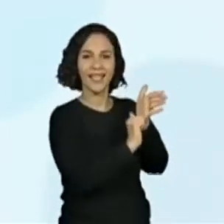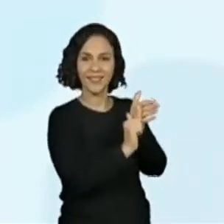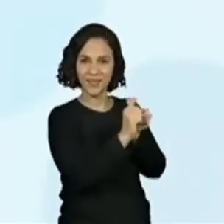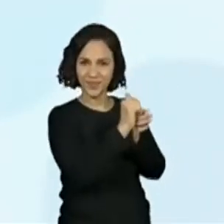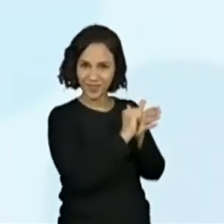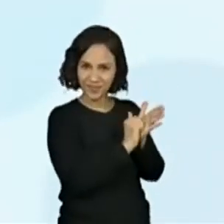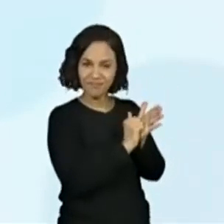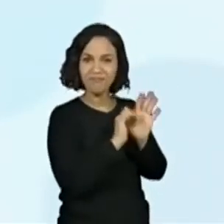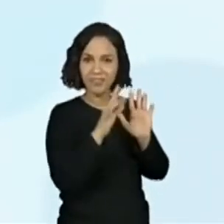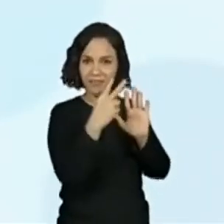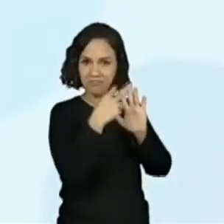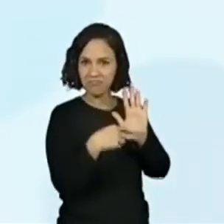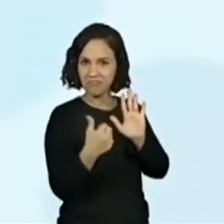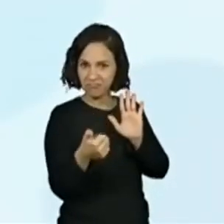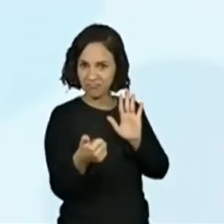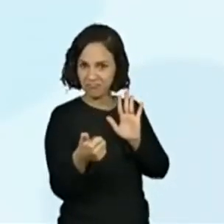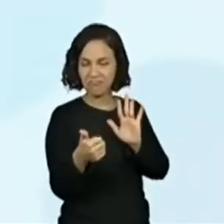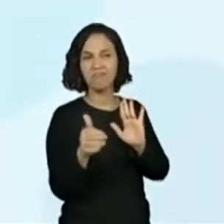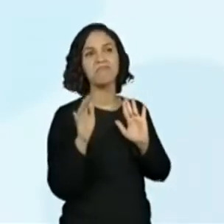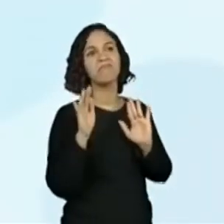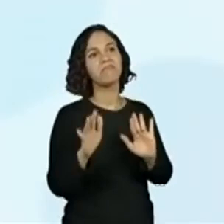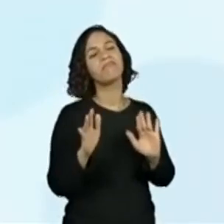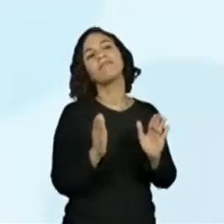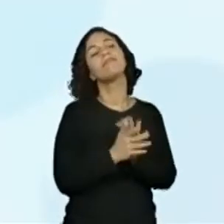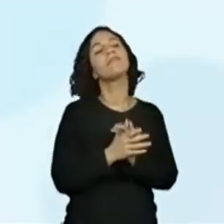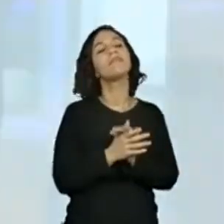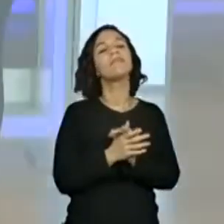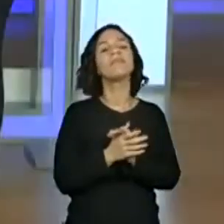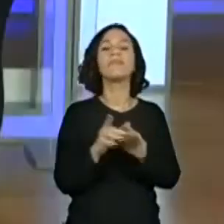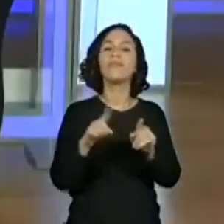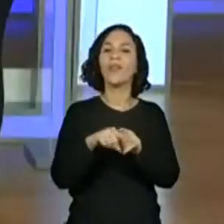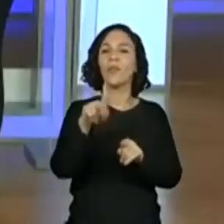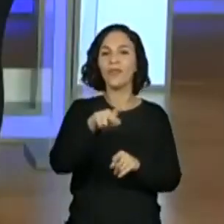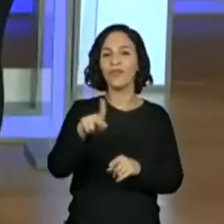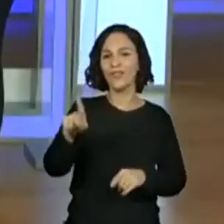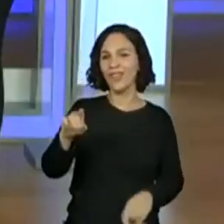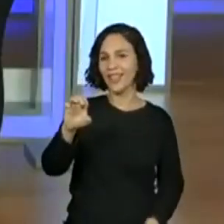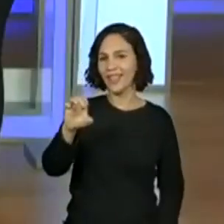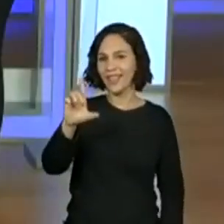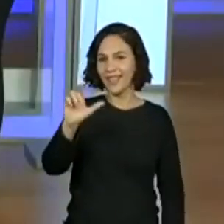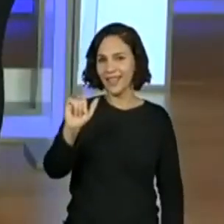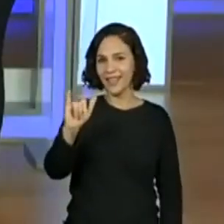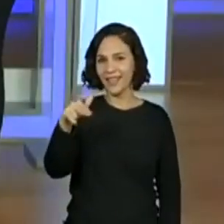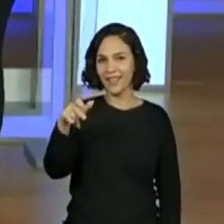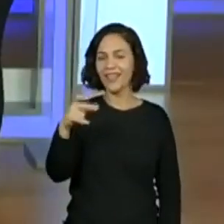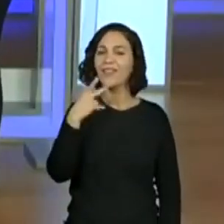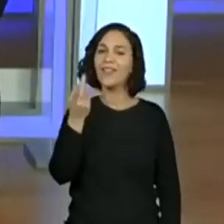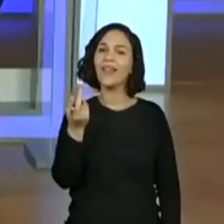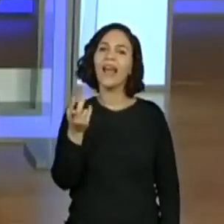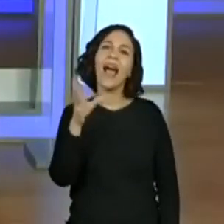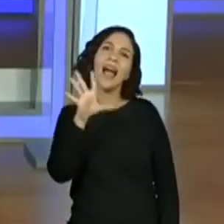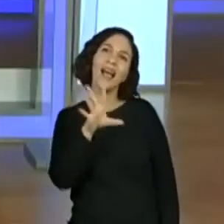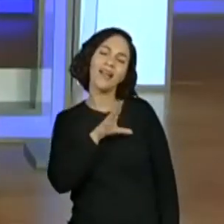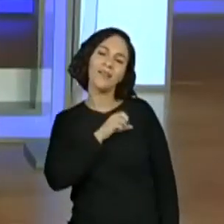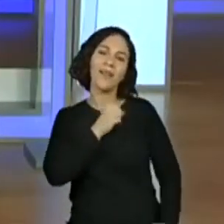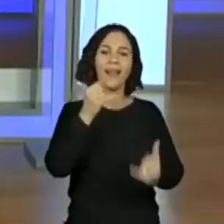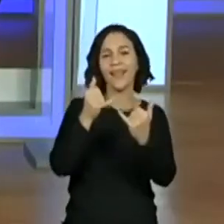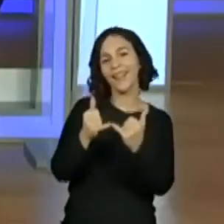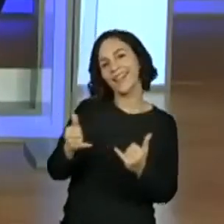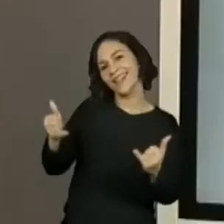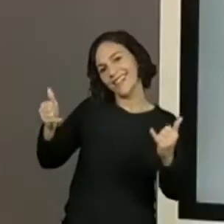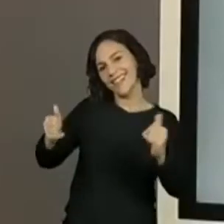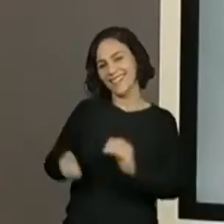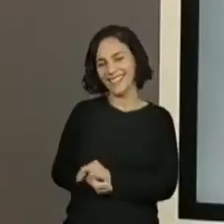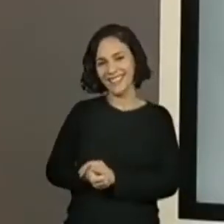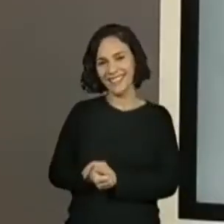Sim. Já acompanharam aí tudo? Ai, também, professora Elaine, acho que todo mundo. Amar e linha. Amar e linha.